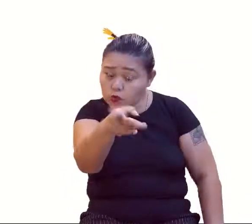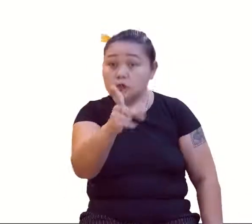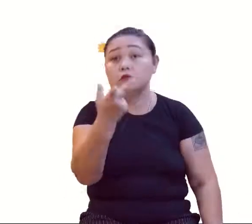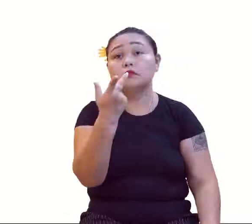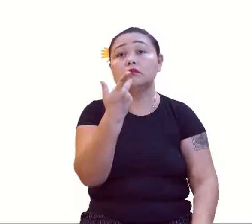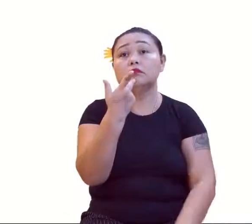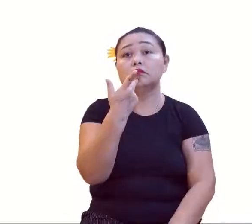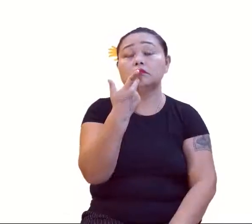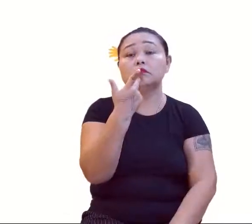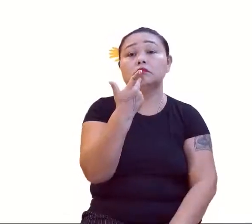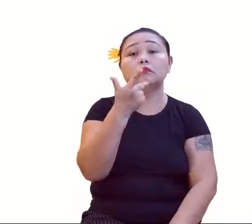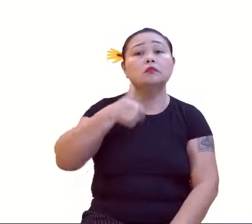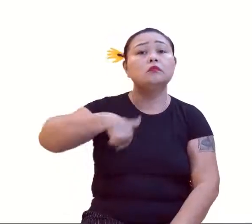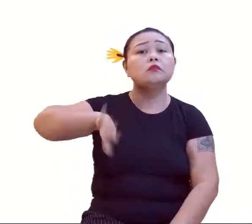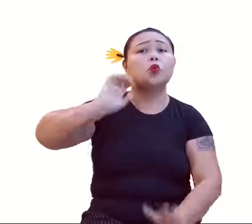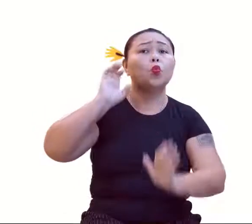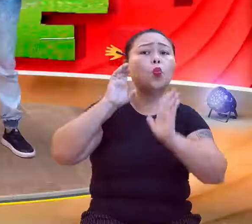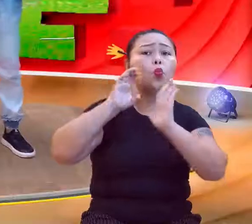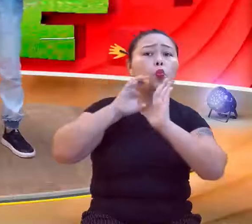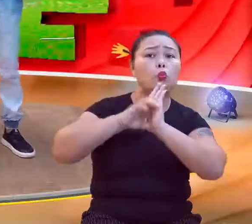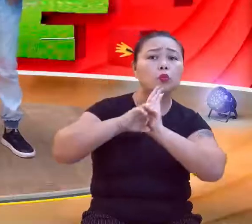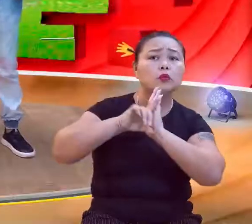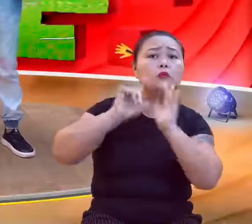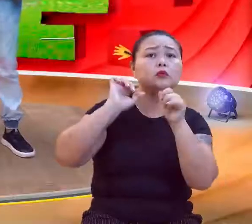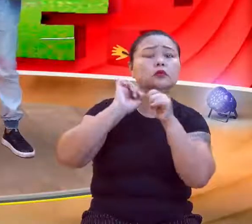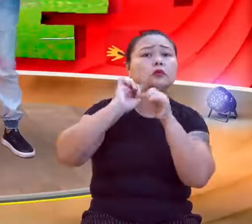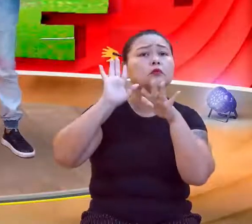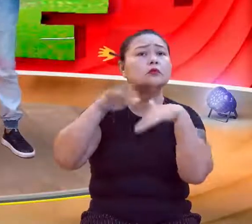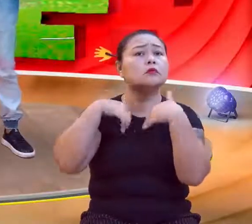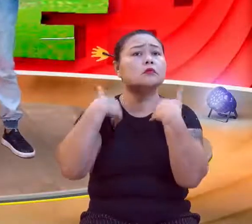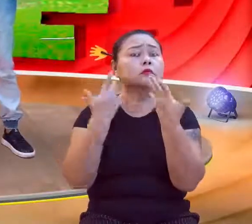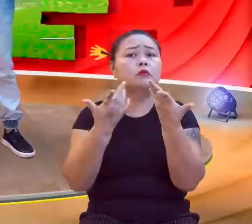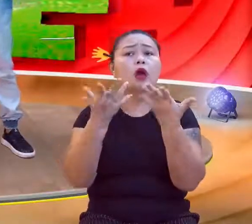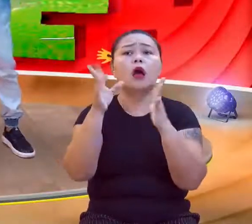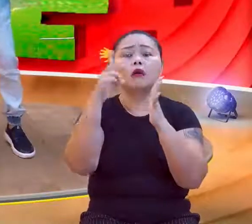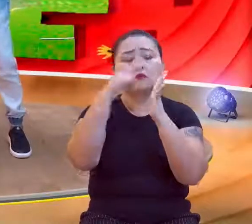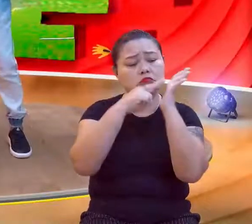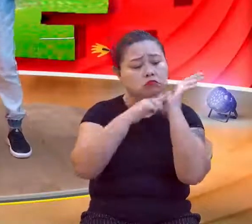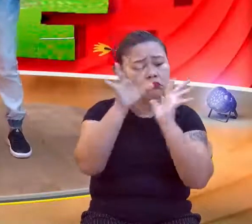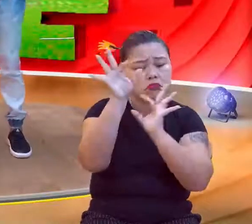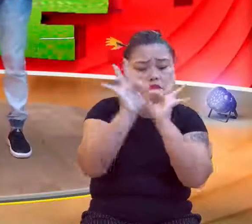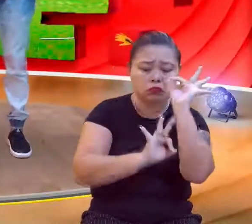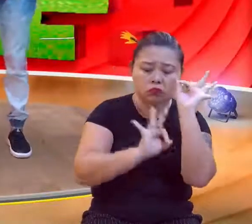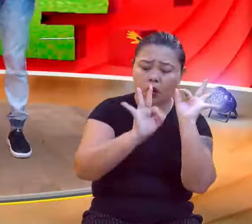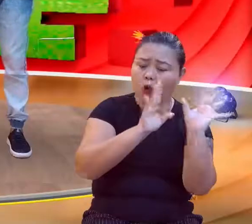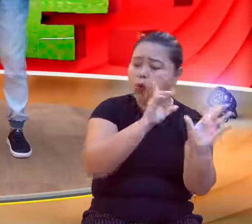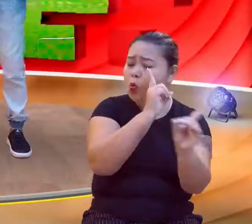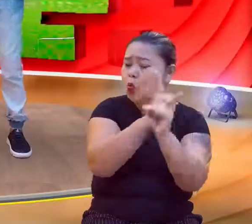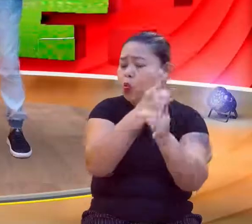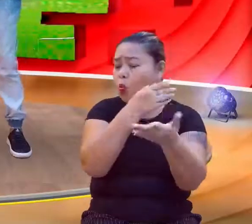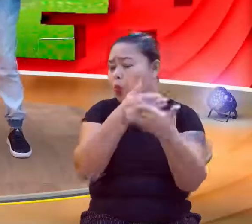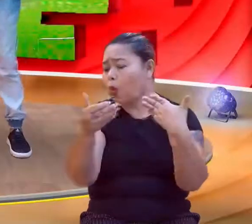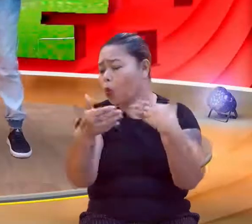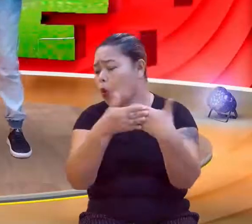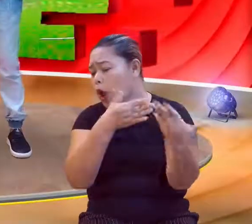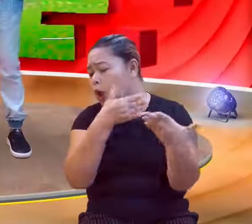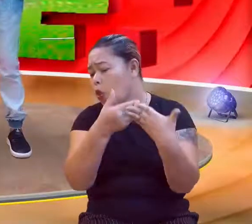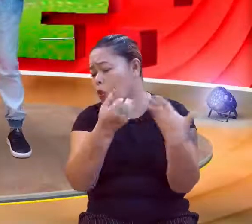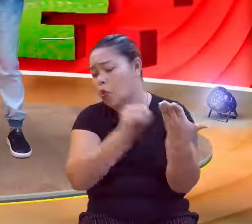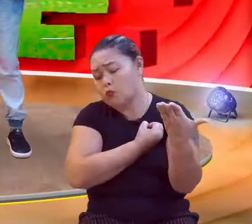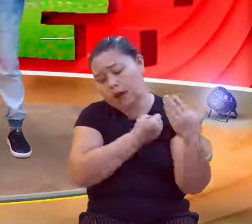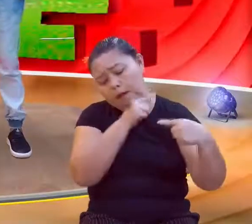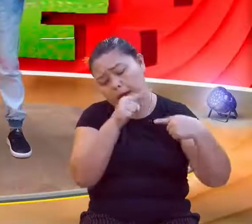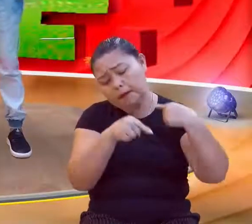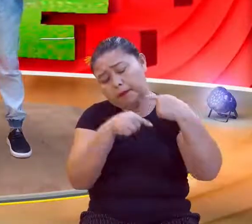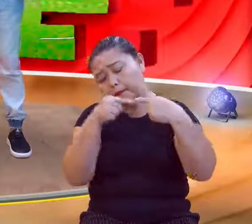Aquela parte do conceito que diz que a lei de formação acha todo e qualquer número da sequência, é